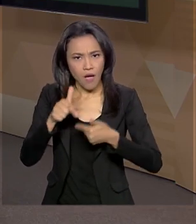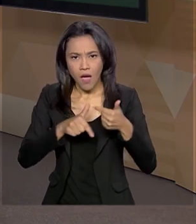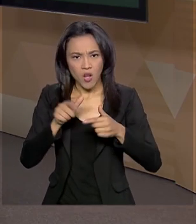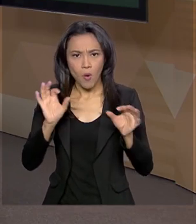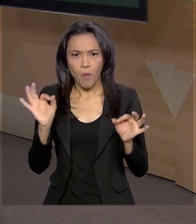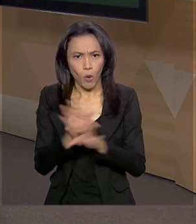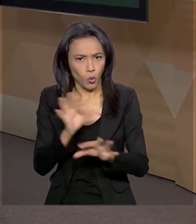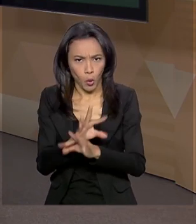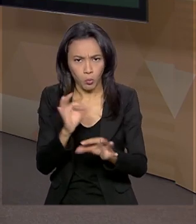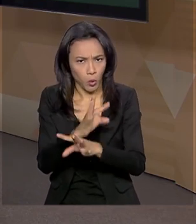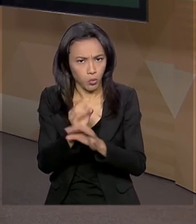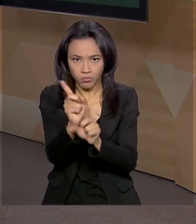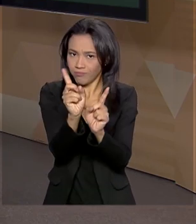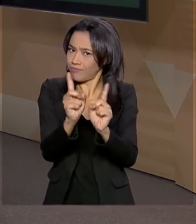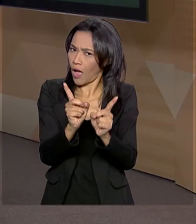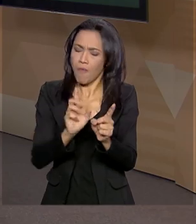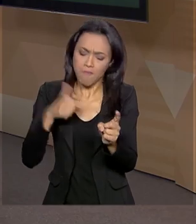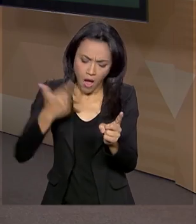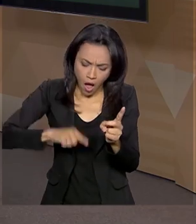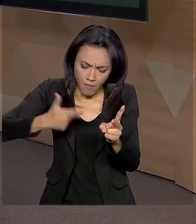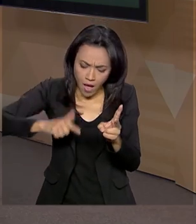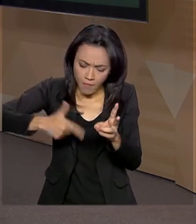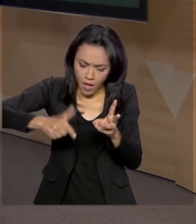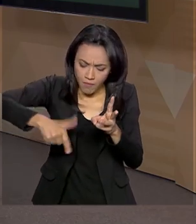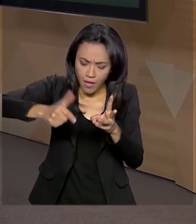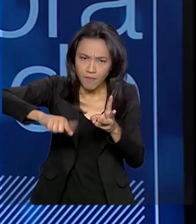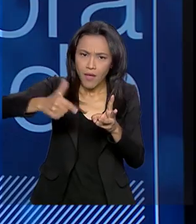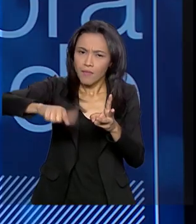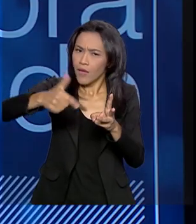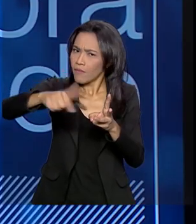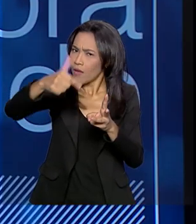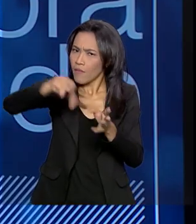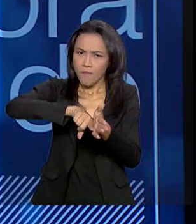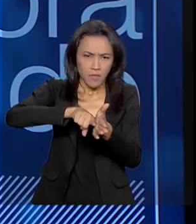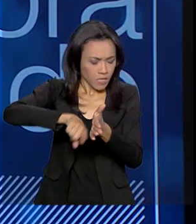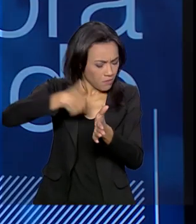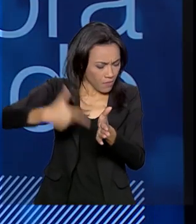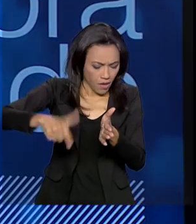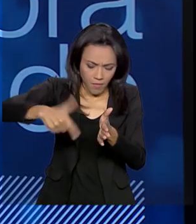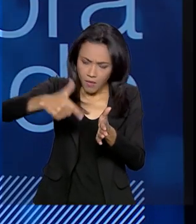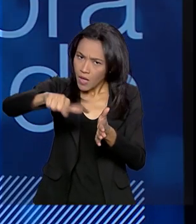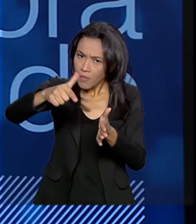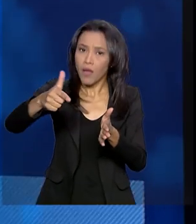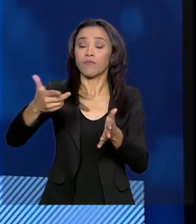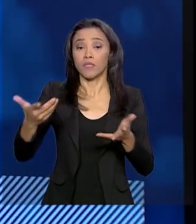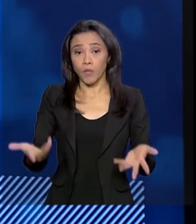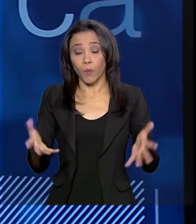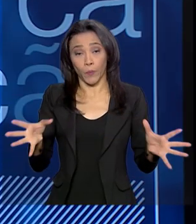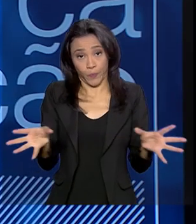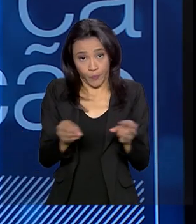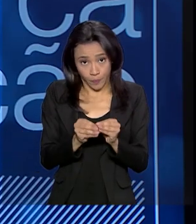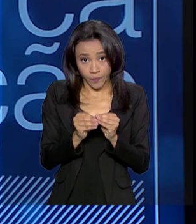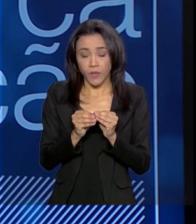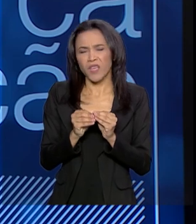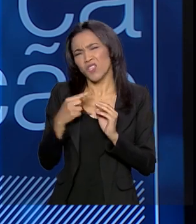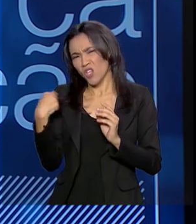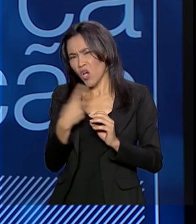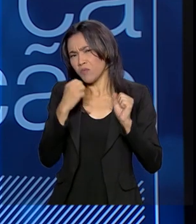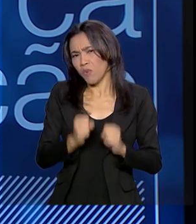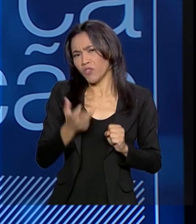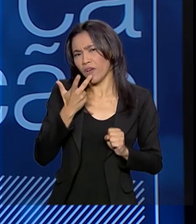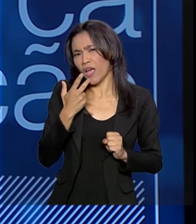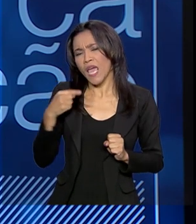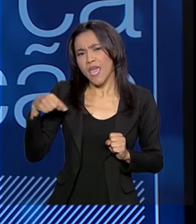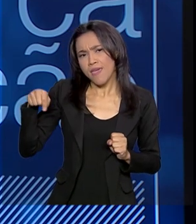acabado, sempre é um trabalho que vai se desenvolver, vai se desenrolar no decorrer do tempo. A gente pode dizer que todo esse